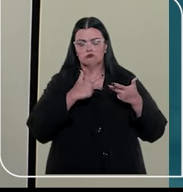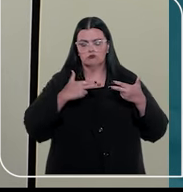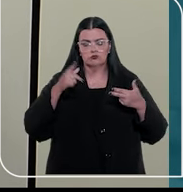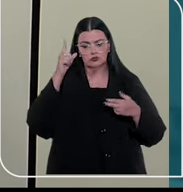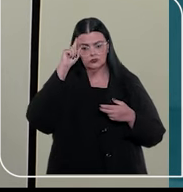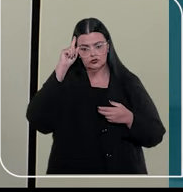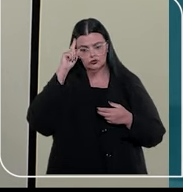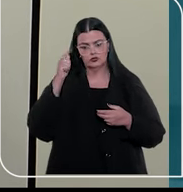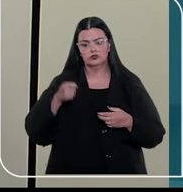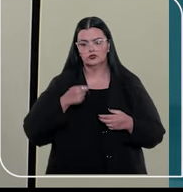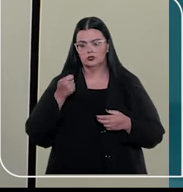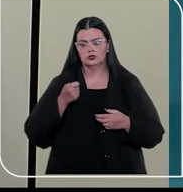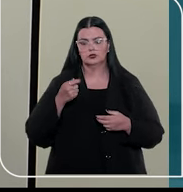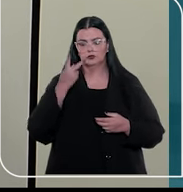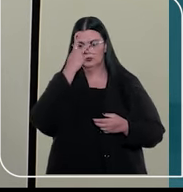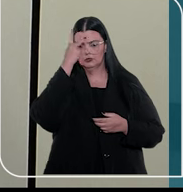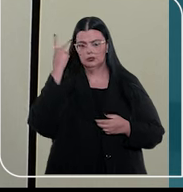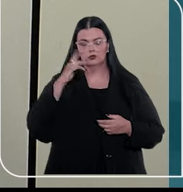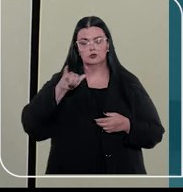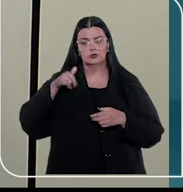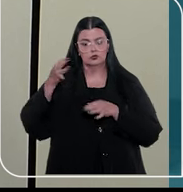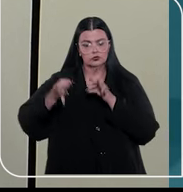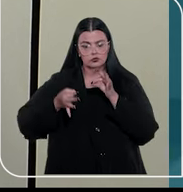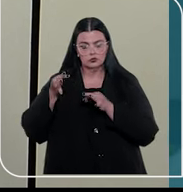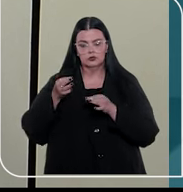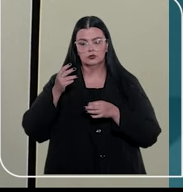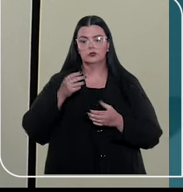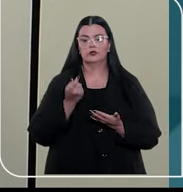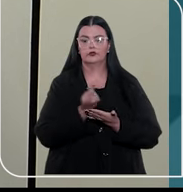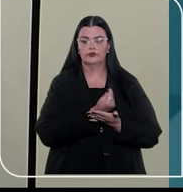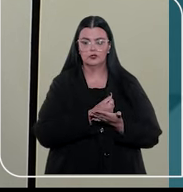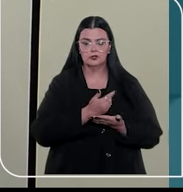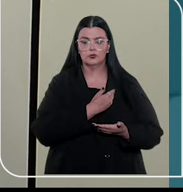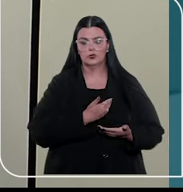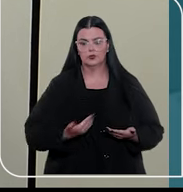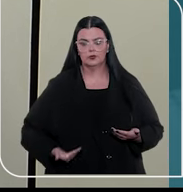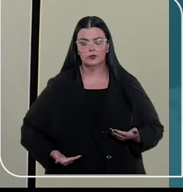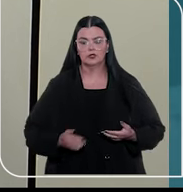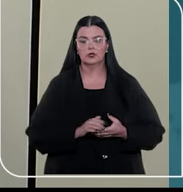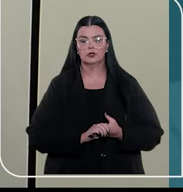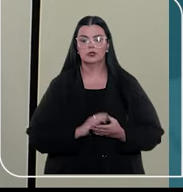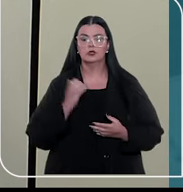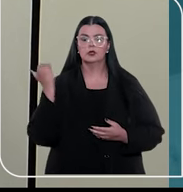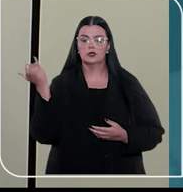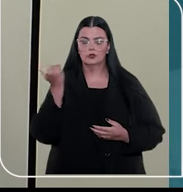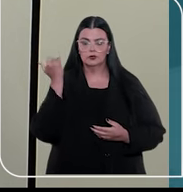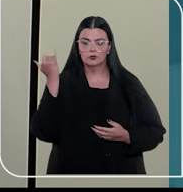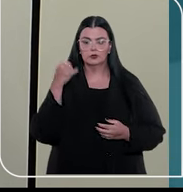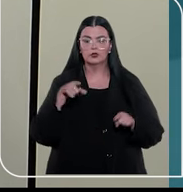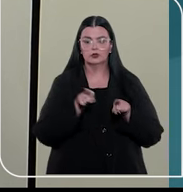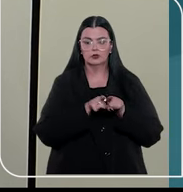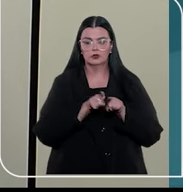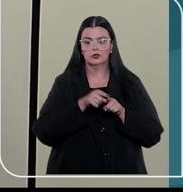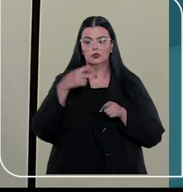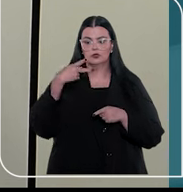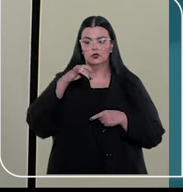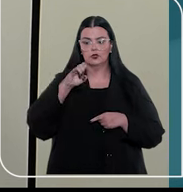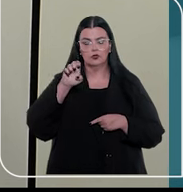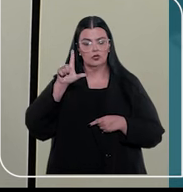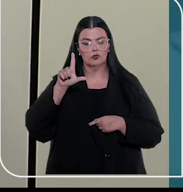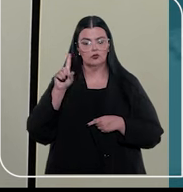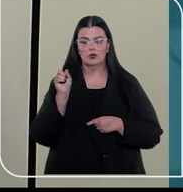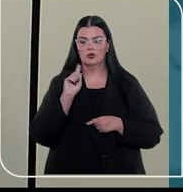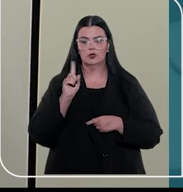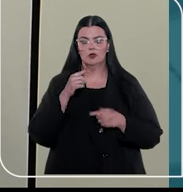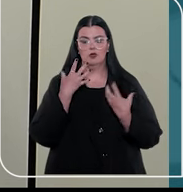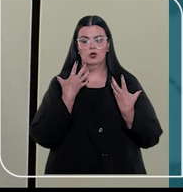pessoas ou no âmbito dos Juizados da Fazenda Pública. E outro ponto bem interessante, bem importante para tratar também sobre o PUIL é que não